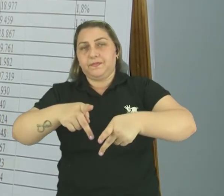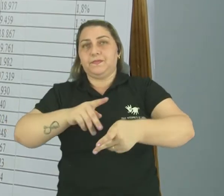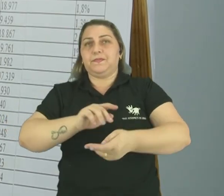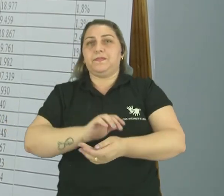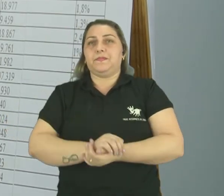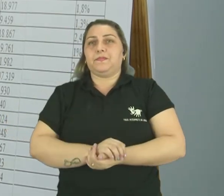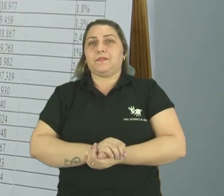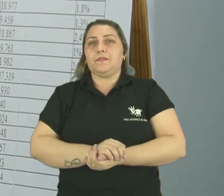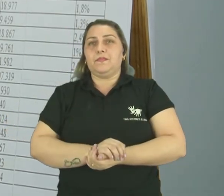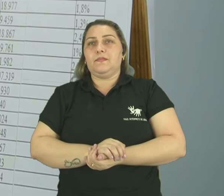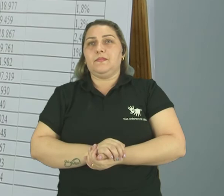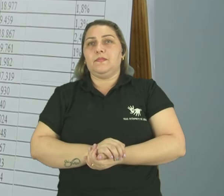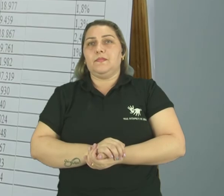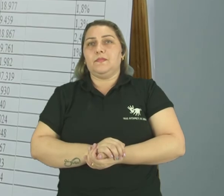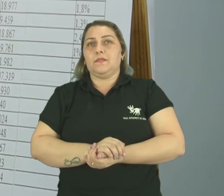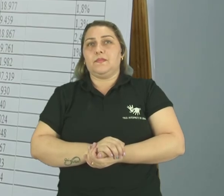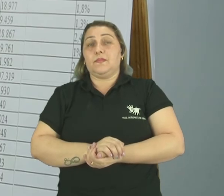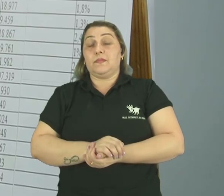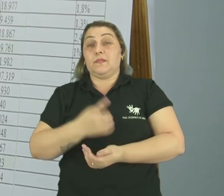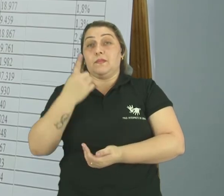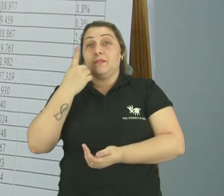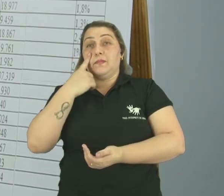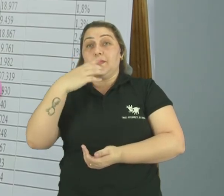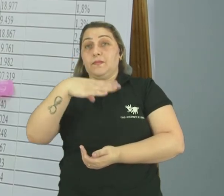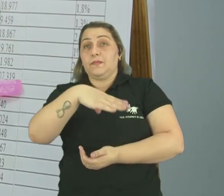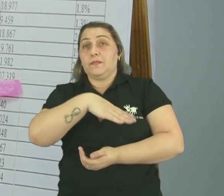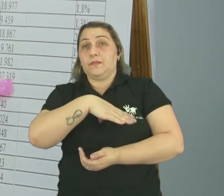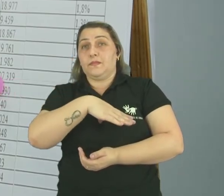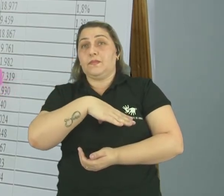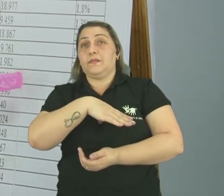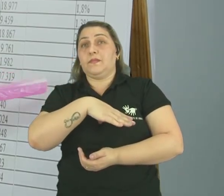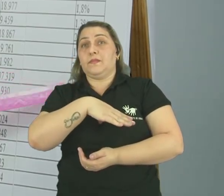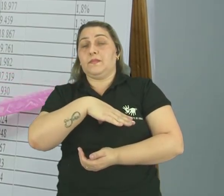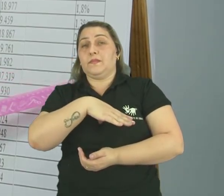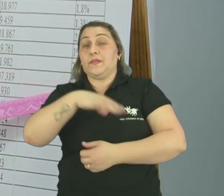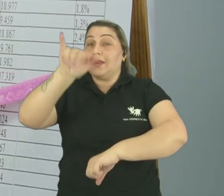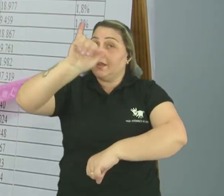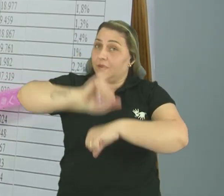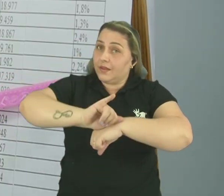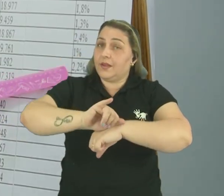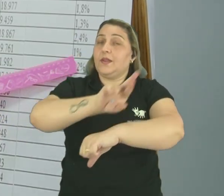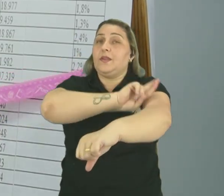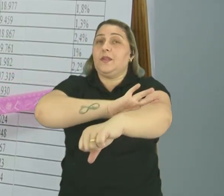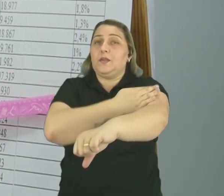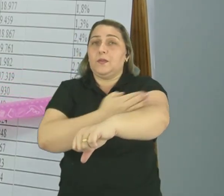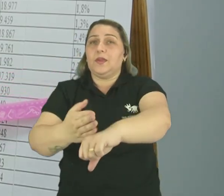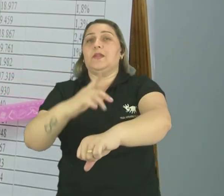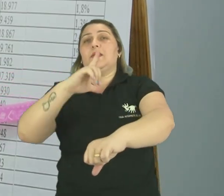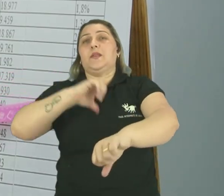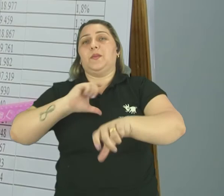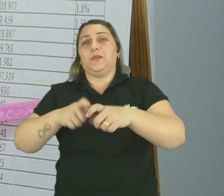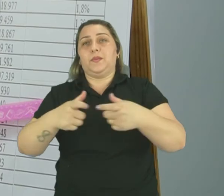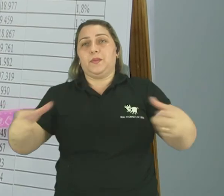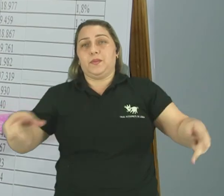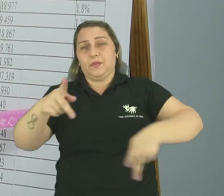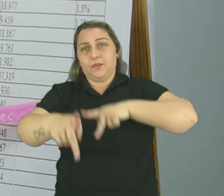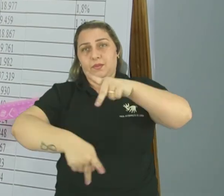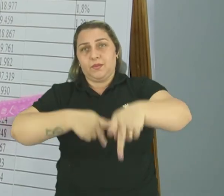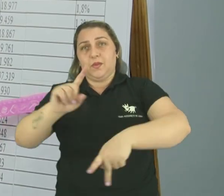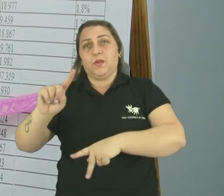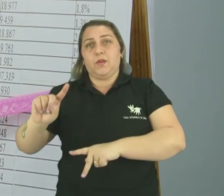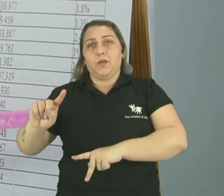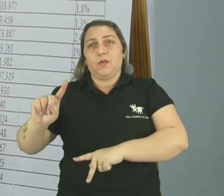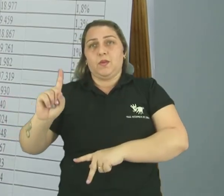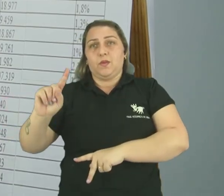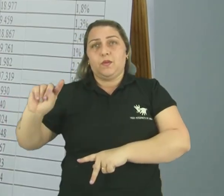Olhem só A capital A capital Rio Branco Teve um crescimento Populacional De 1